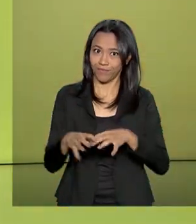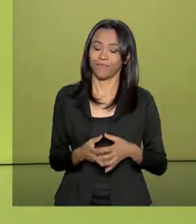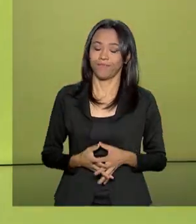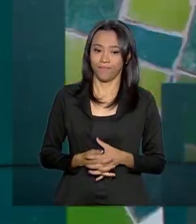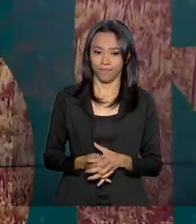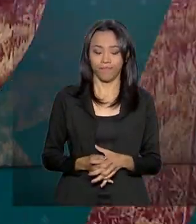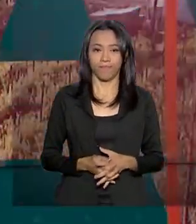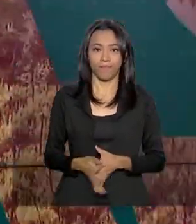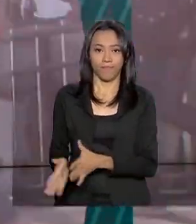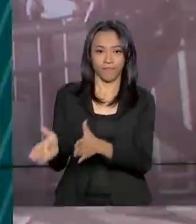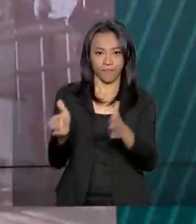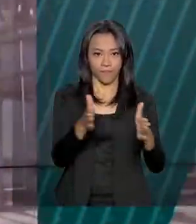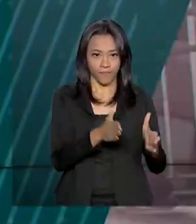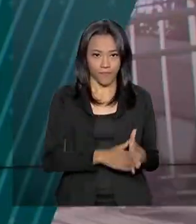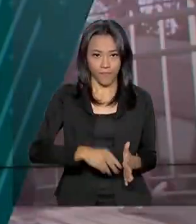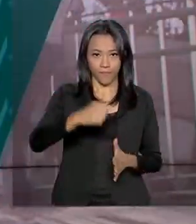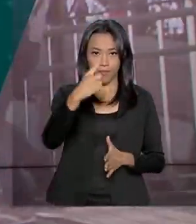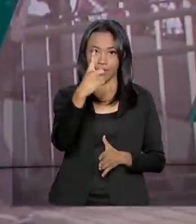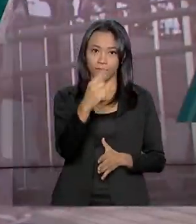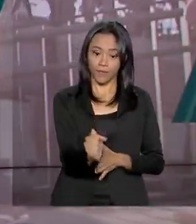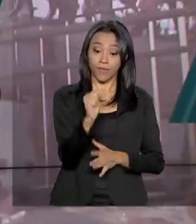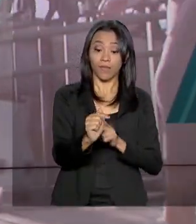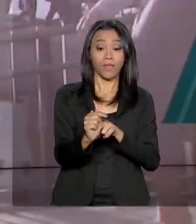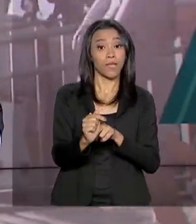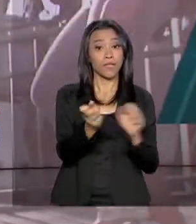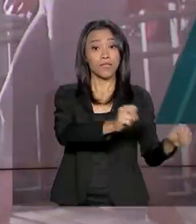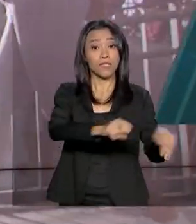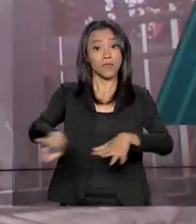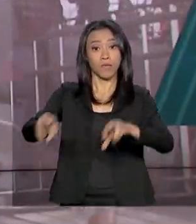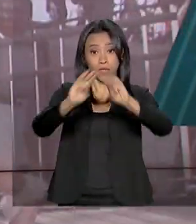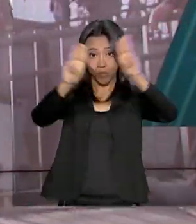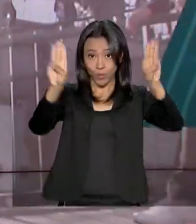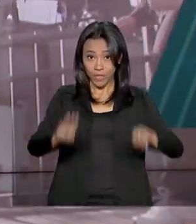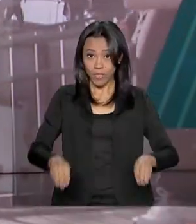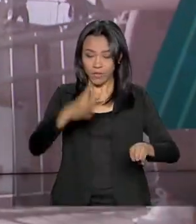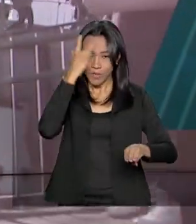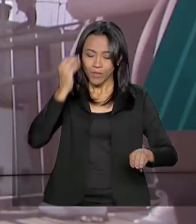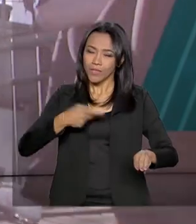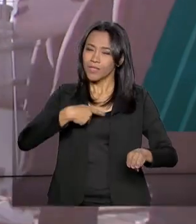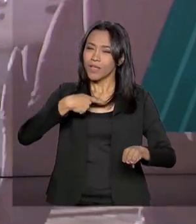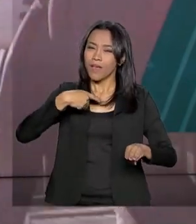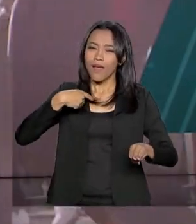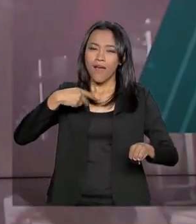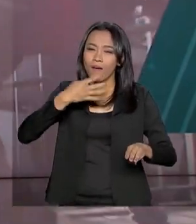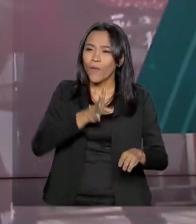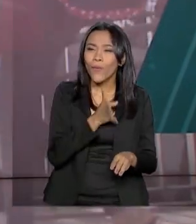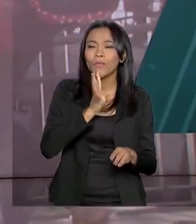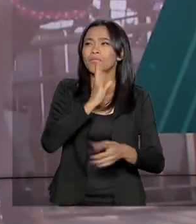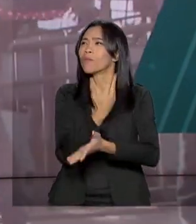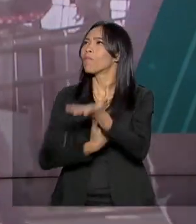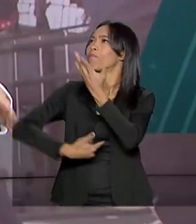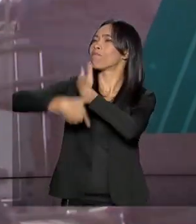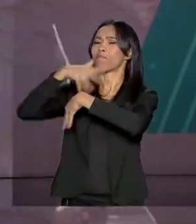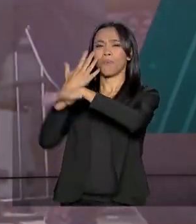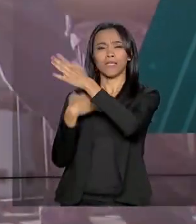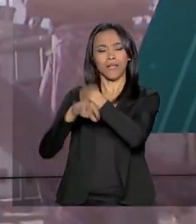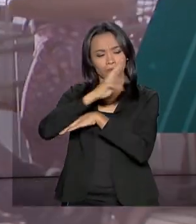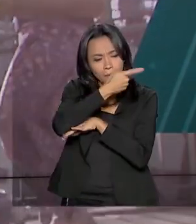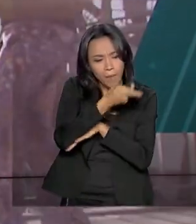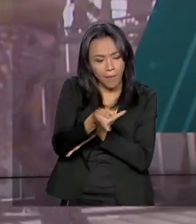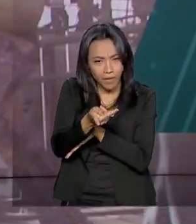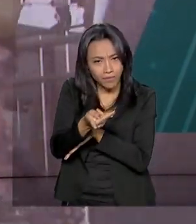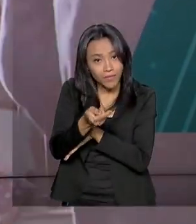A 17ª Semana Nacional de Museus levou muita gente a fazer uma viagem ao passado. E a ideia é que essas visitas